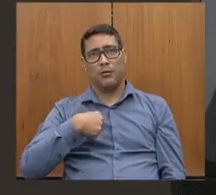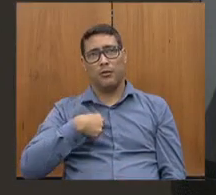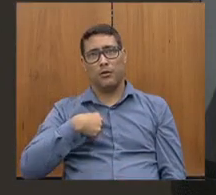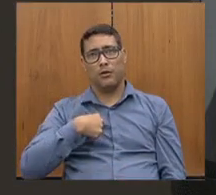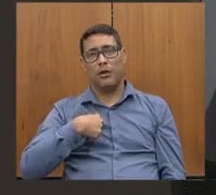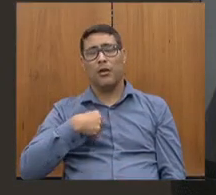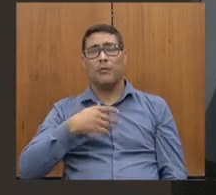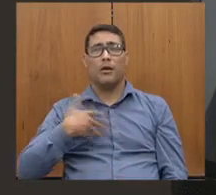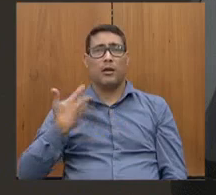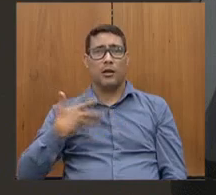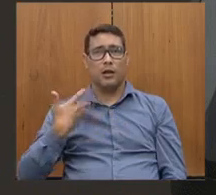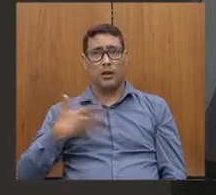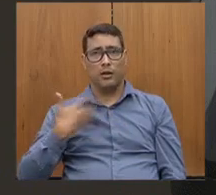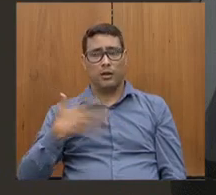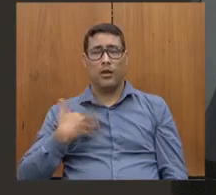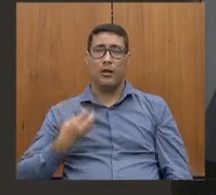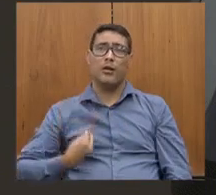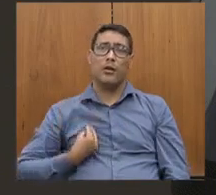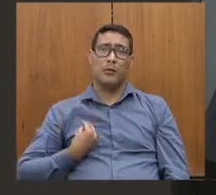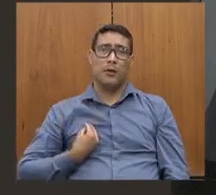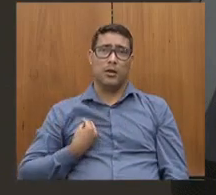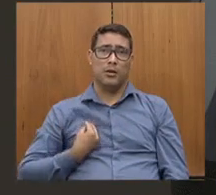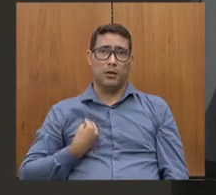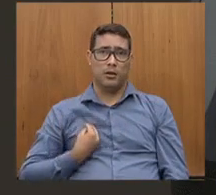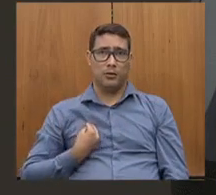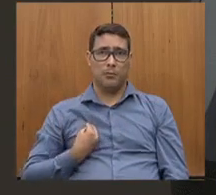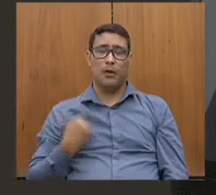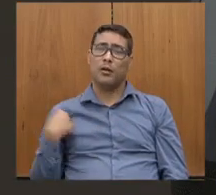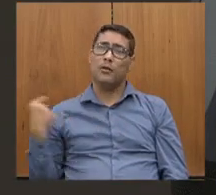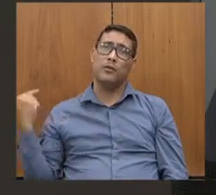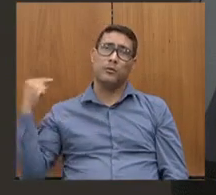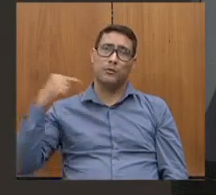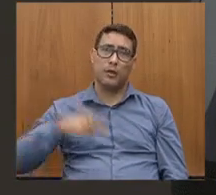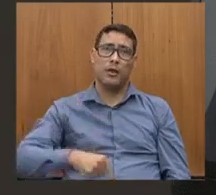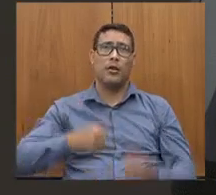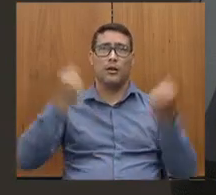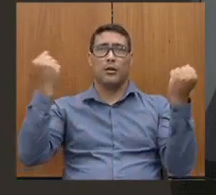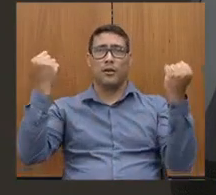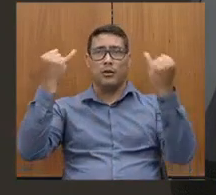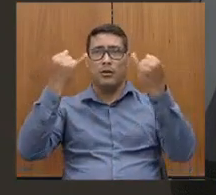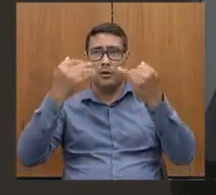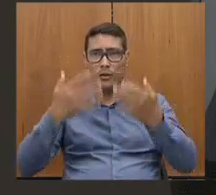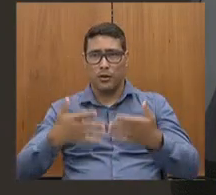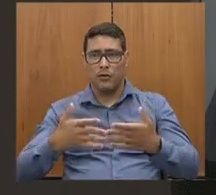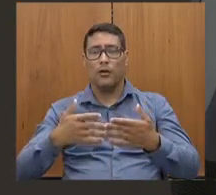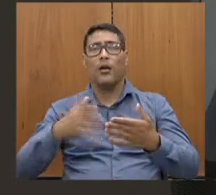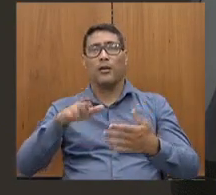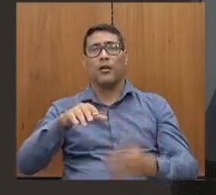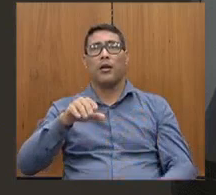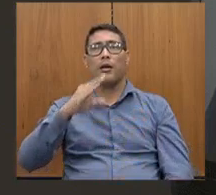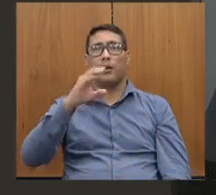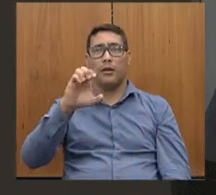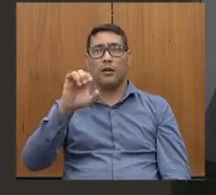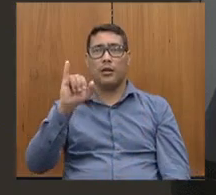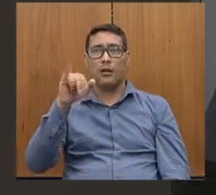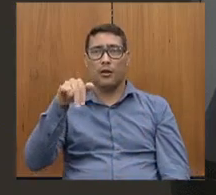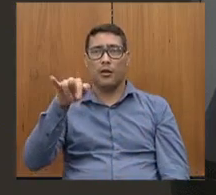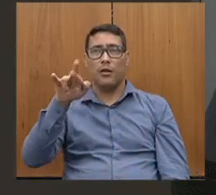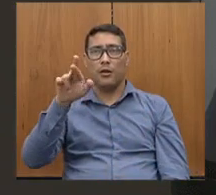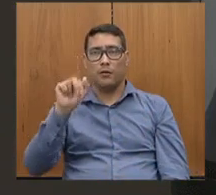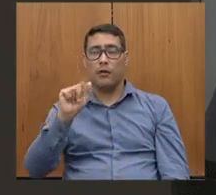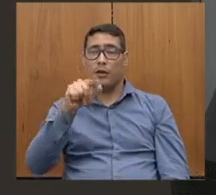participar desta prestação de contas da CEINFRA, que é o Assembleia